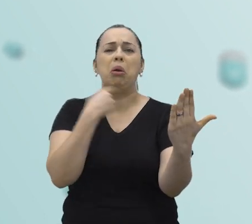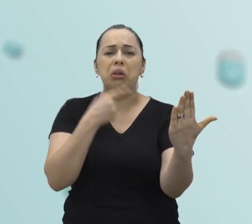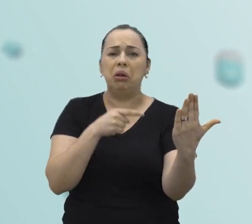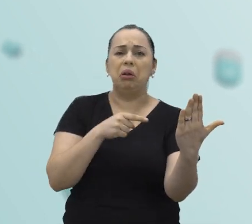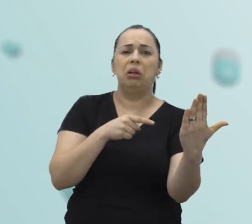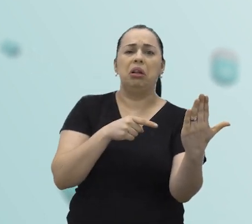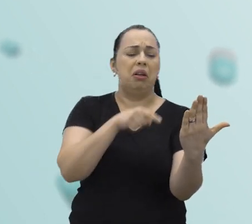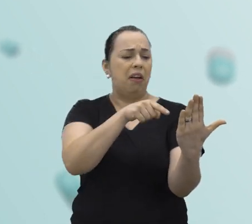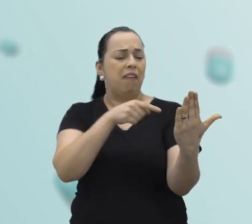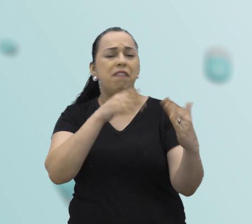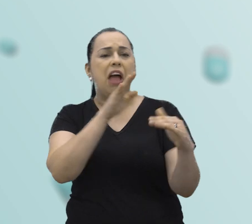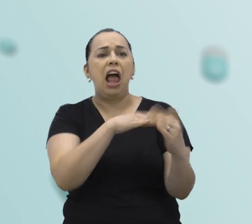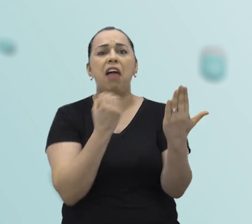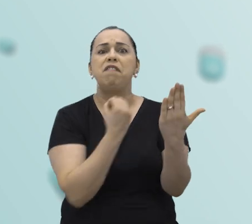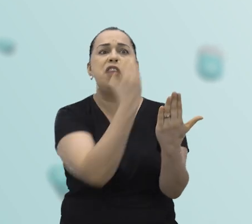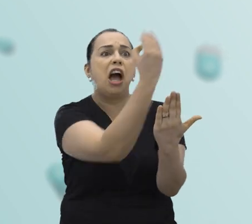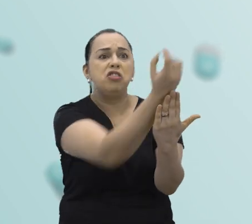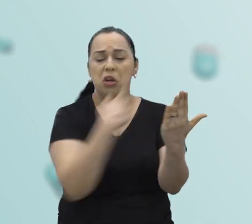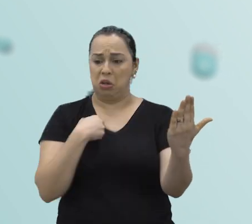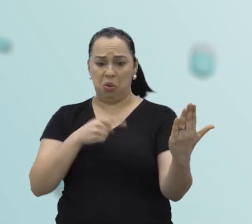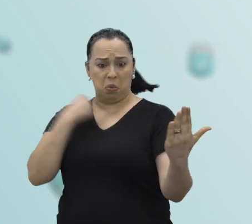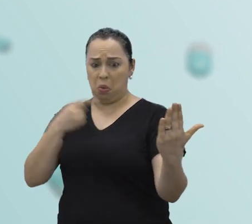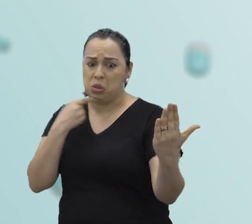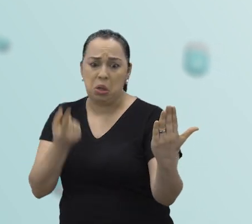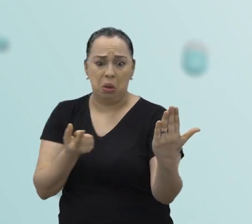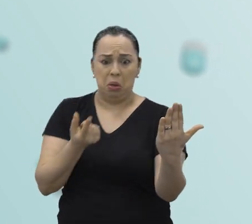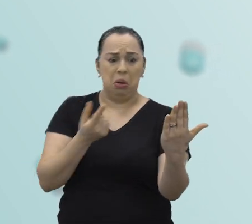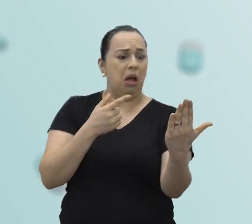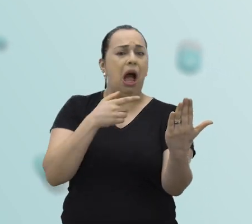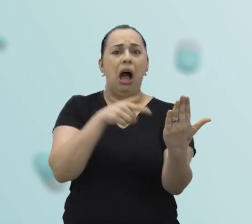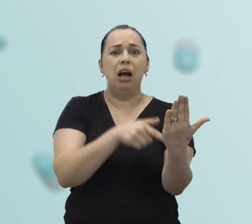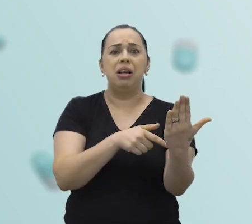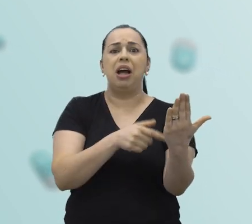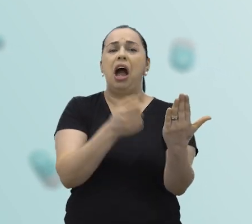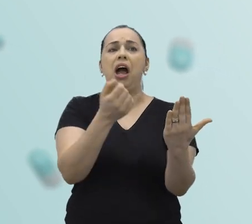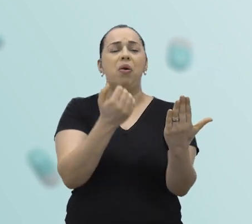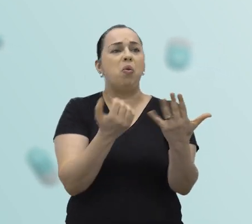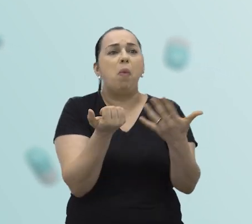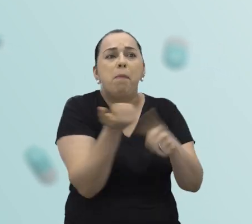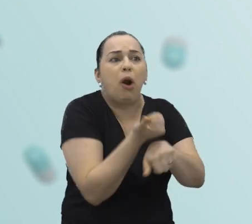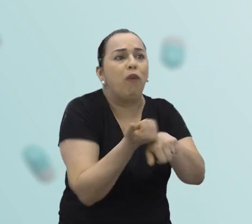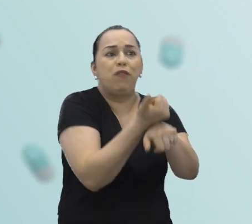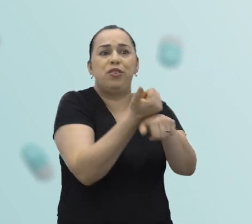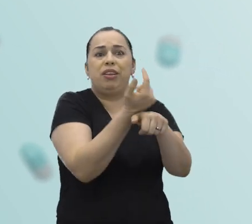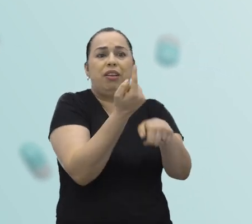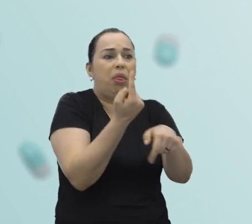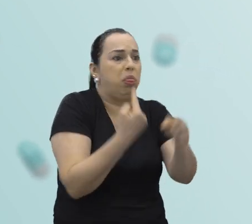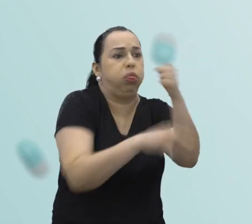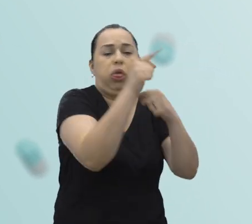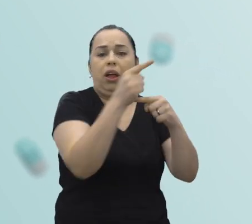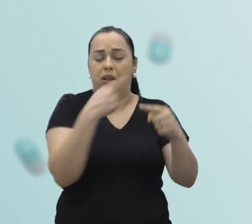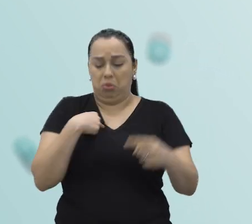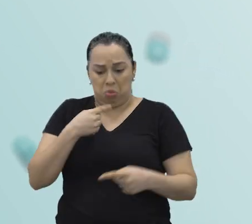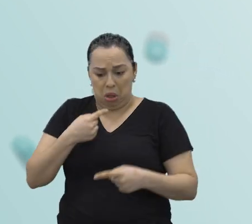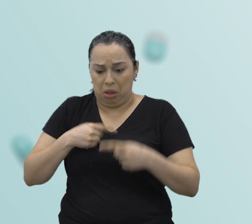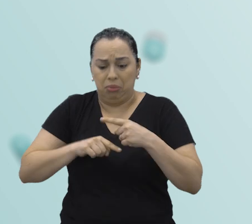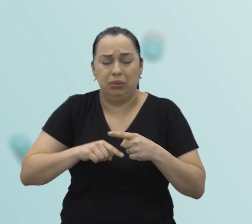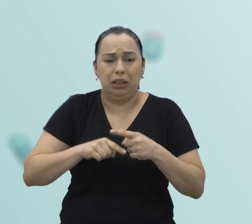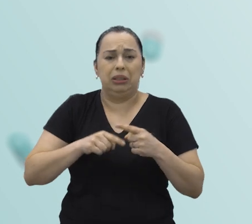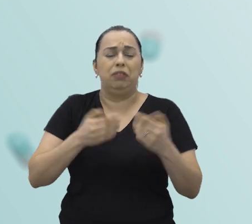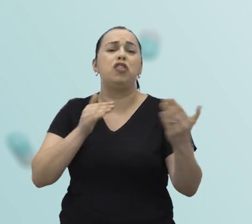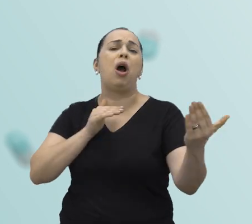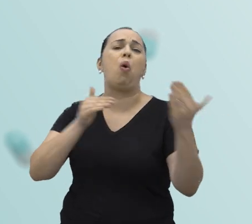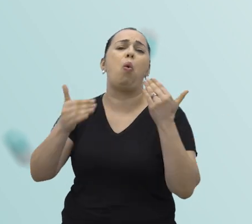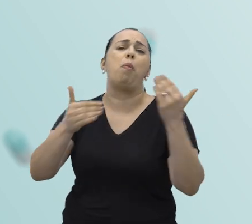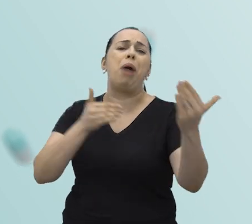eu não consigo fazer a viagem que aquela pessoa fez, eu não consigo atingir o cargo, o sucesso profissional que ele atingiu ou